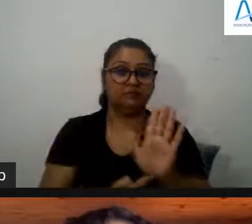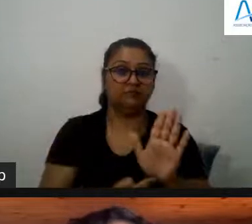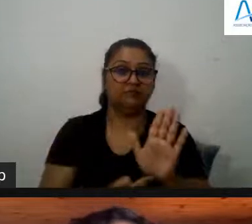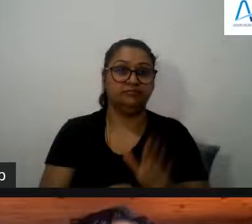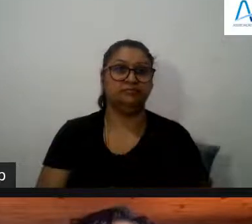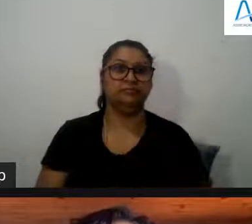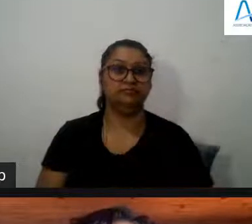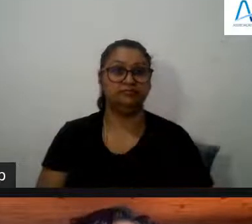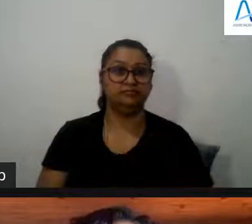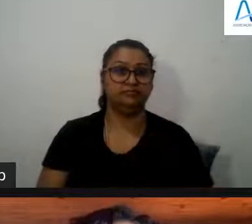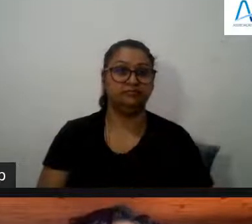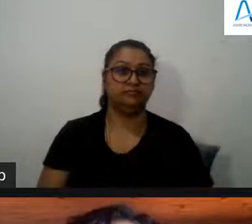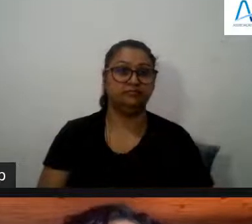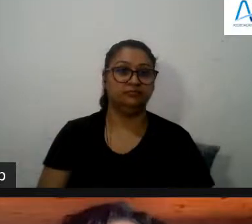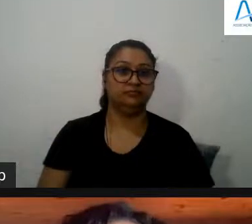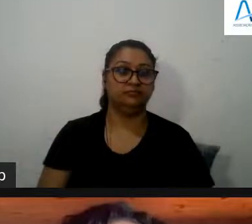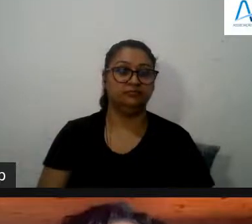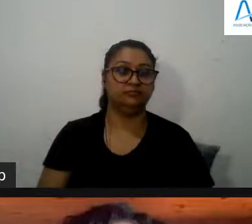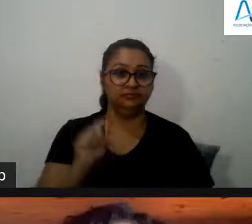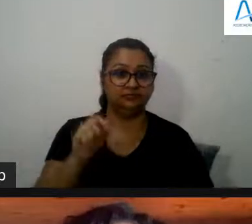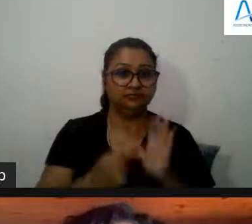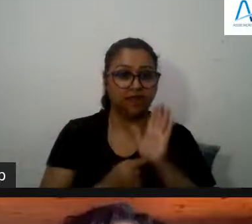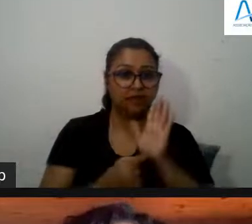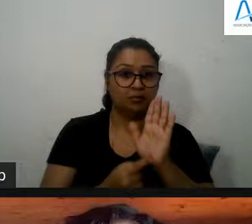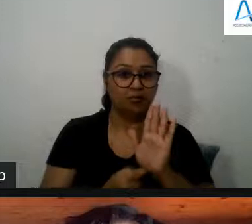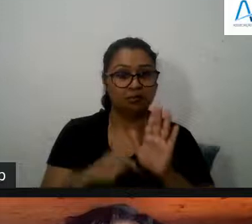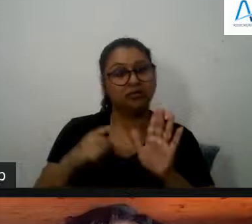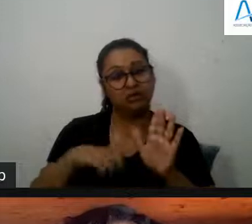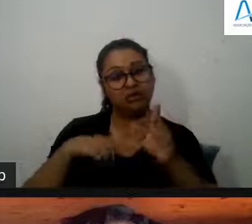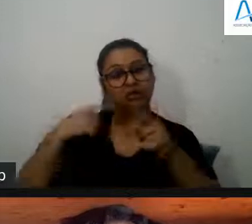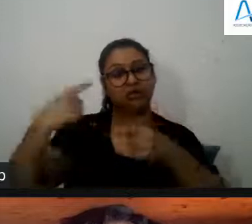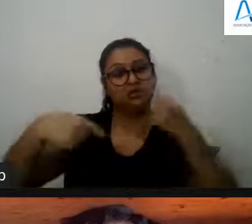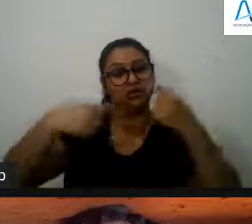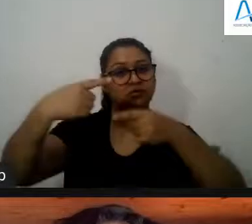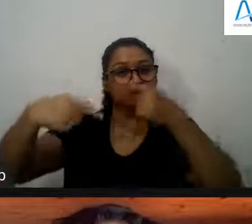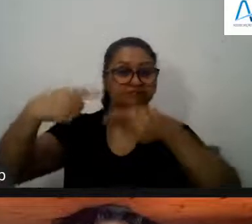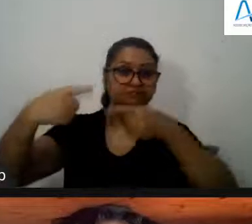ou levar a esta discussão ou seja